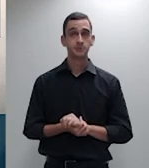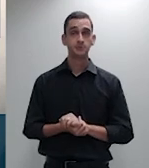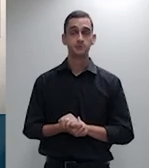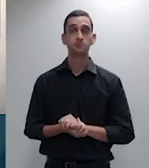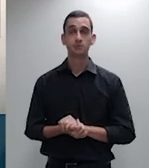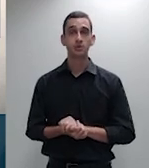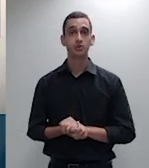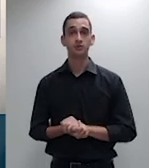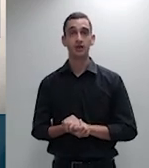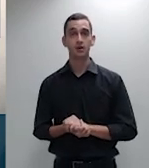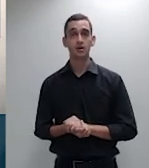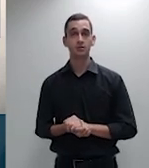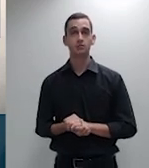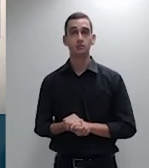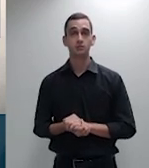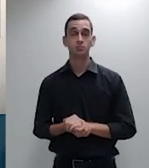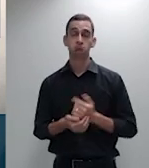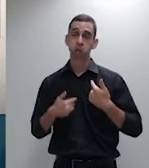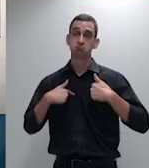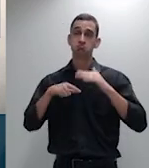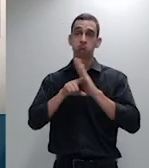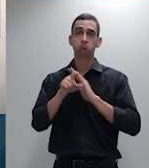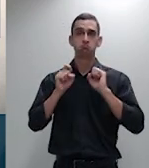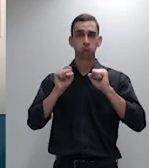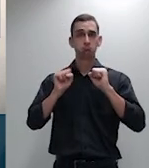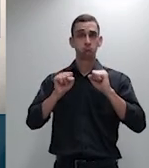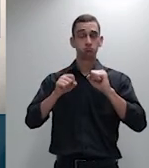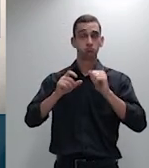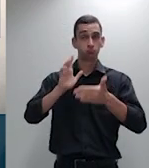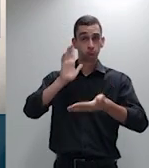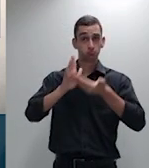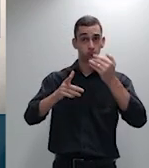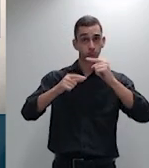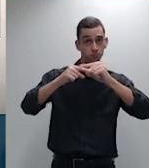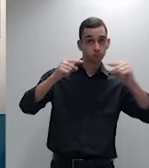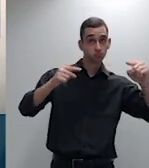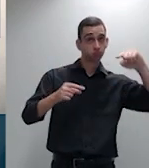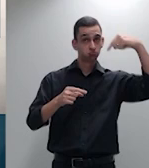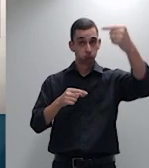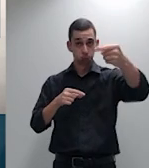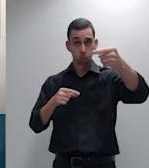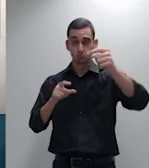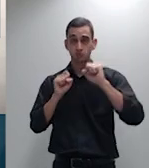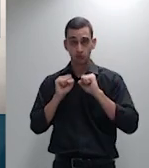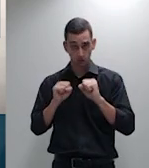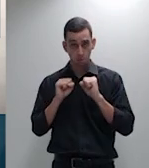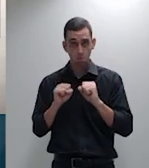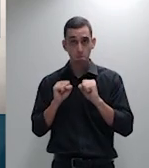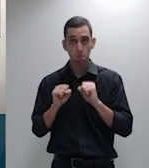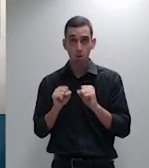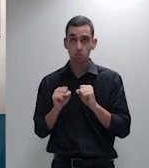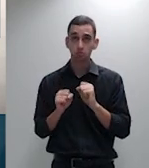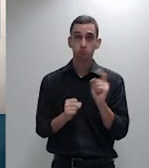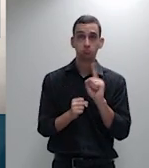adiá-los para a próxima sessão ministro Salomão ministro Nancy podemos